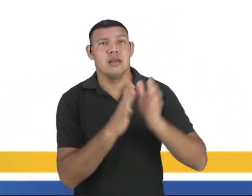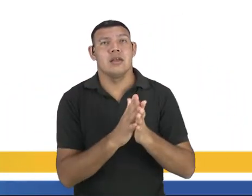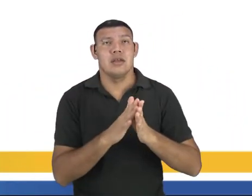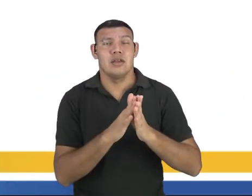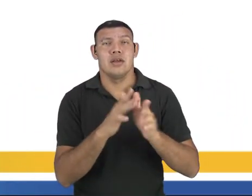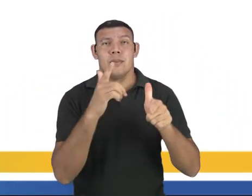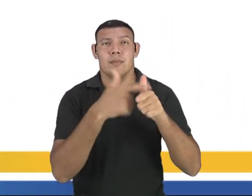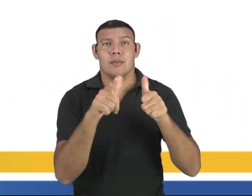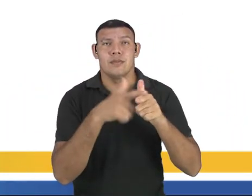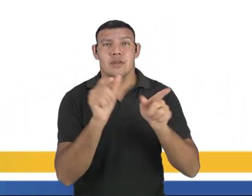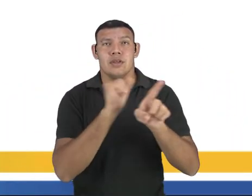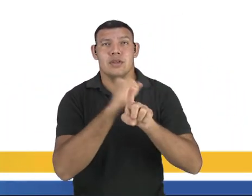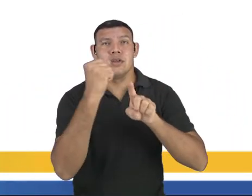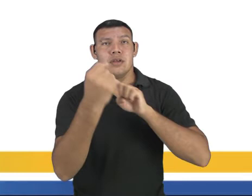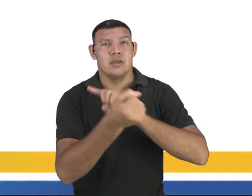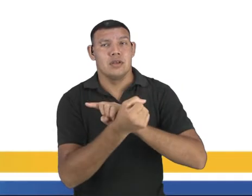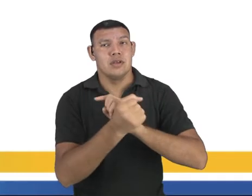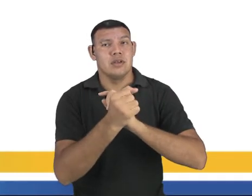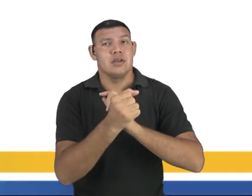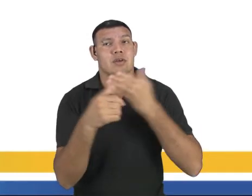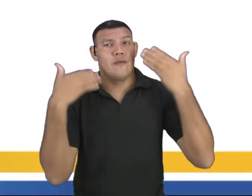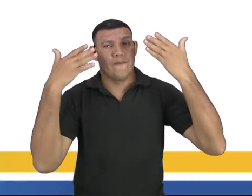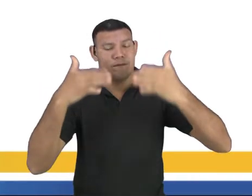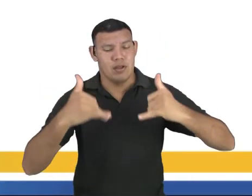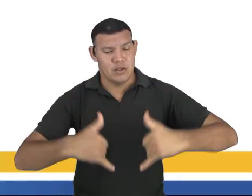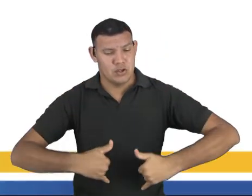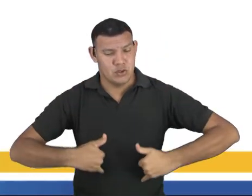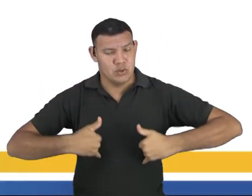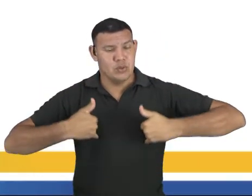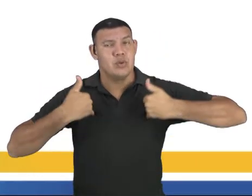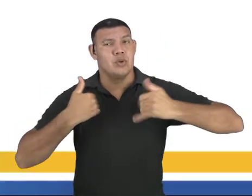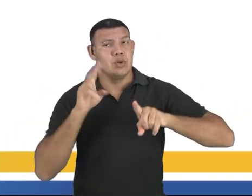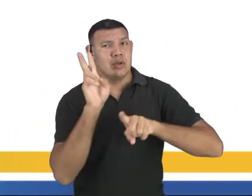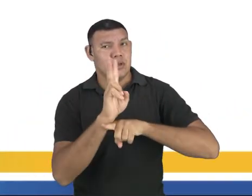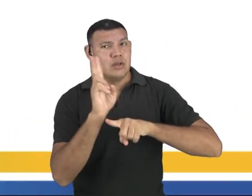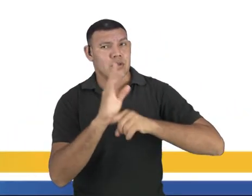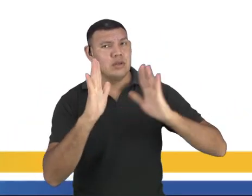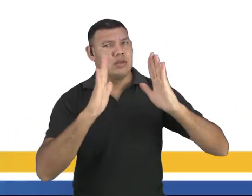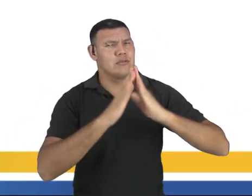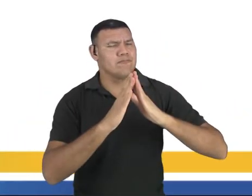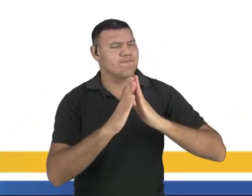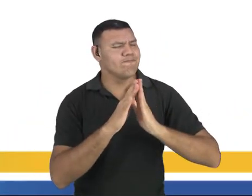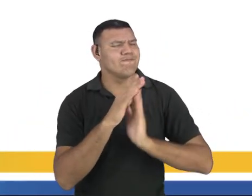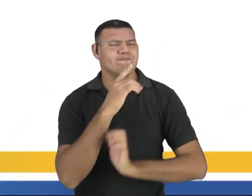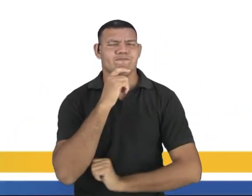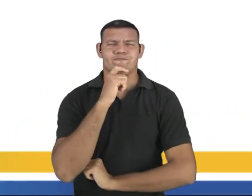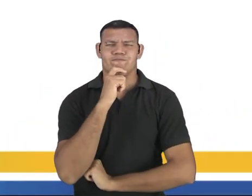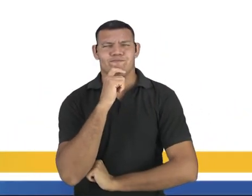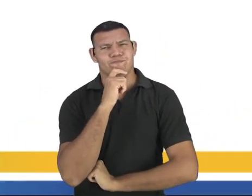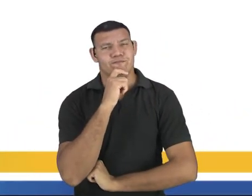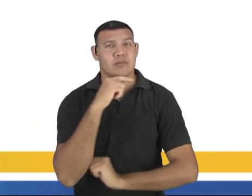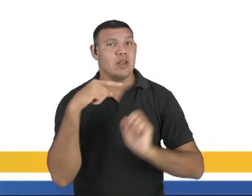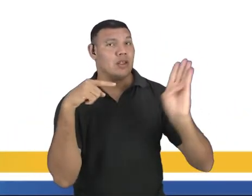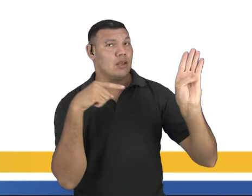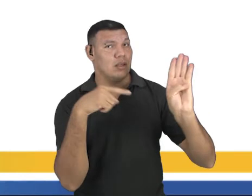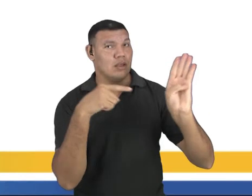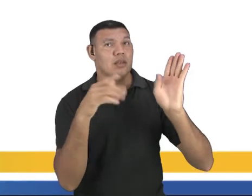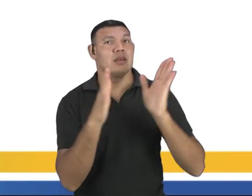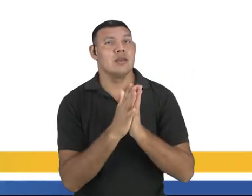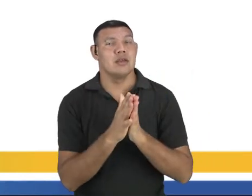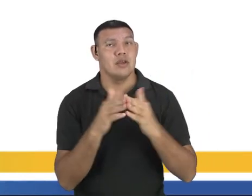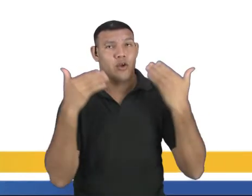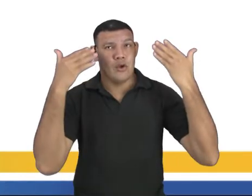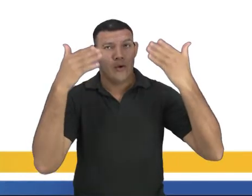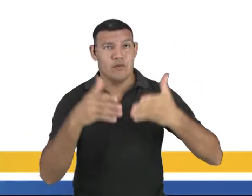questão social ao destacar o orgulho da mulher como provedora do lar. Hum, será? A letra B, ao